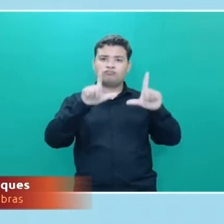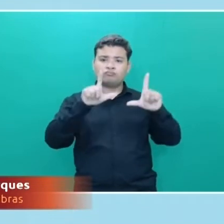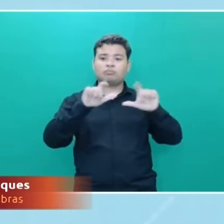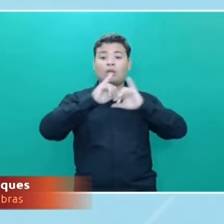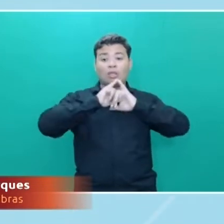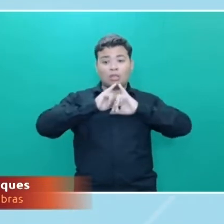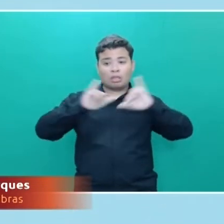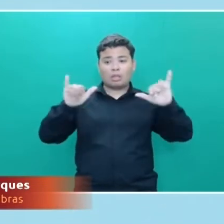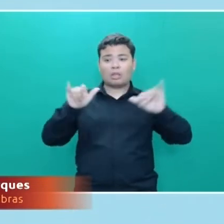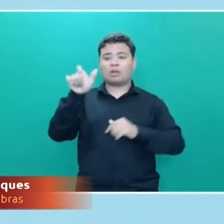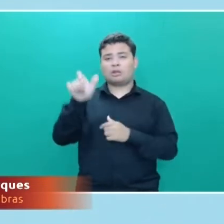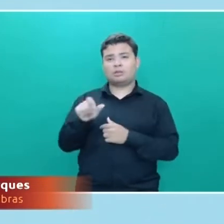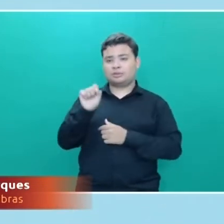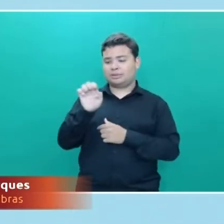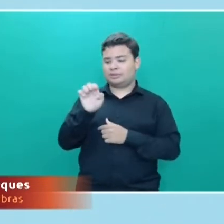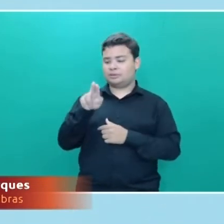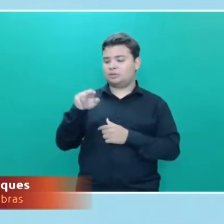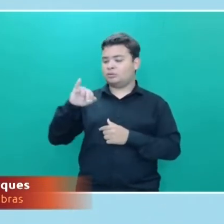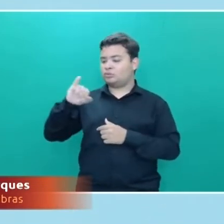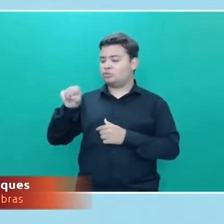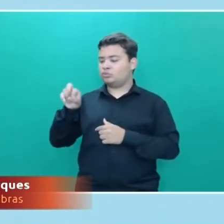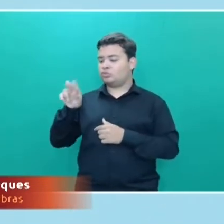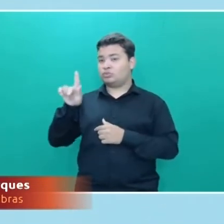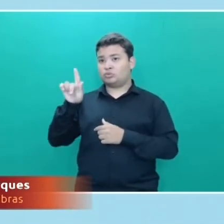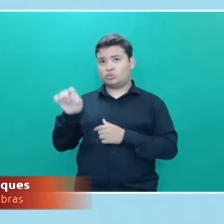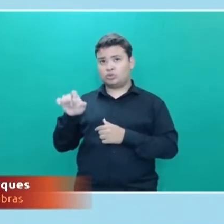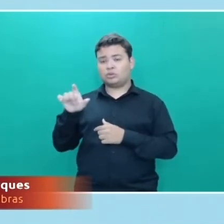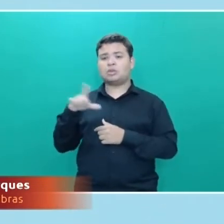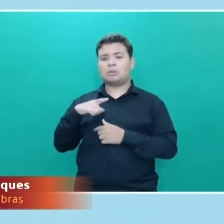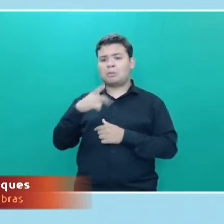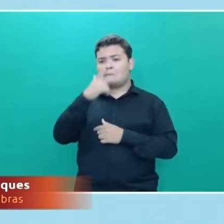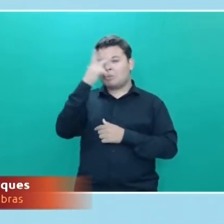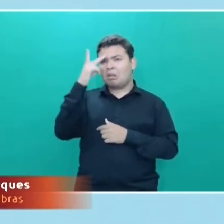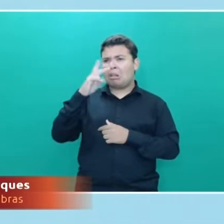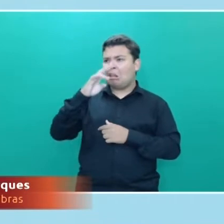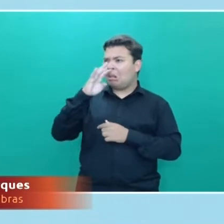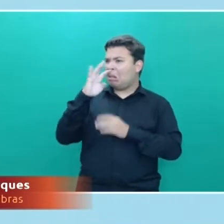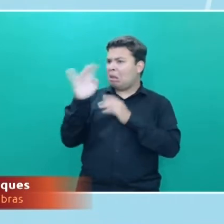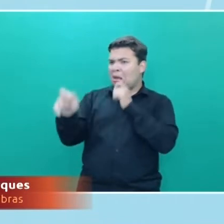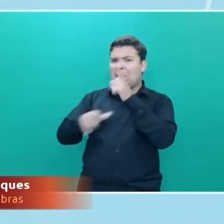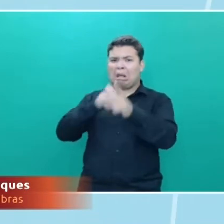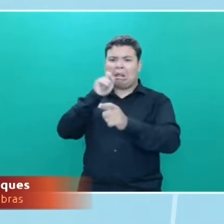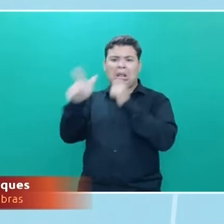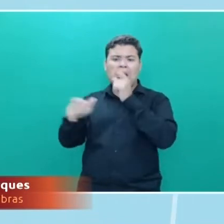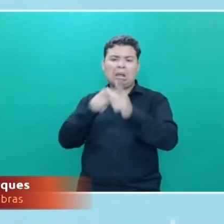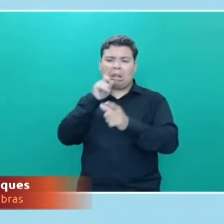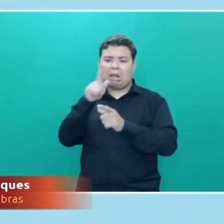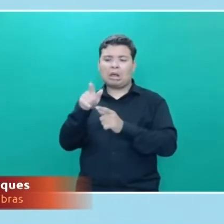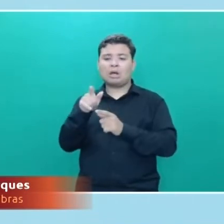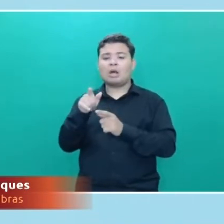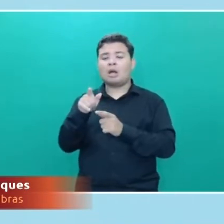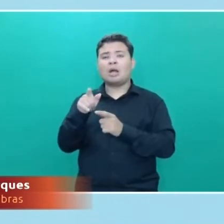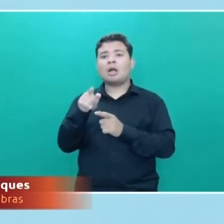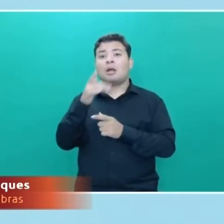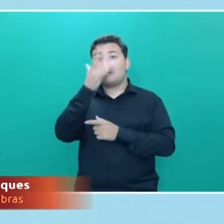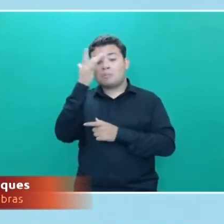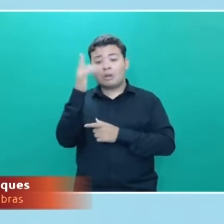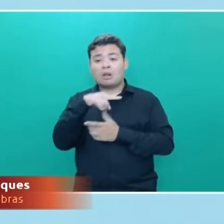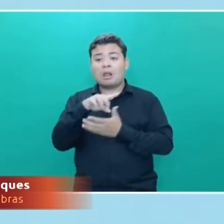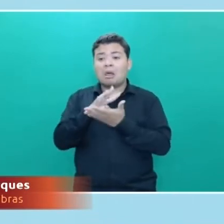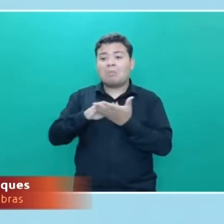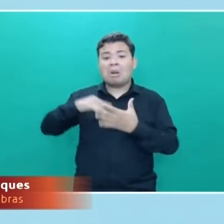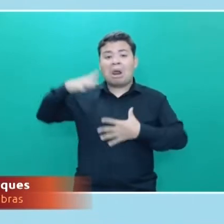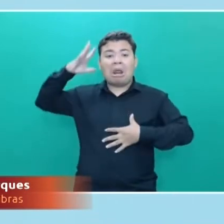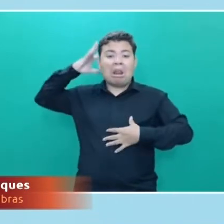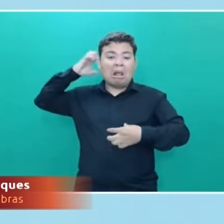discriminado ali no Rio Grande do Sul, proferiram palavras de baixo calão e imitaram macacos,